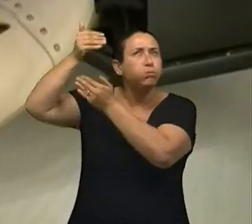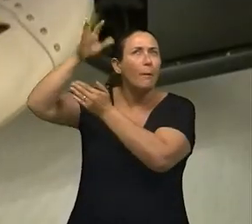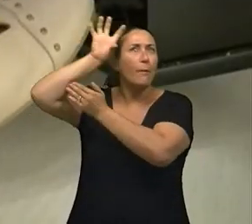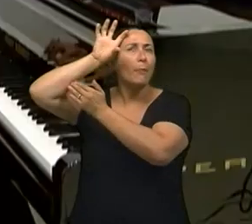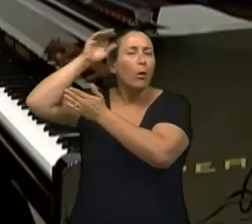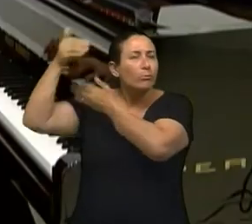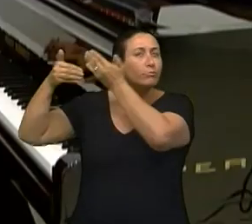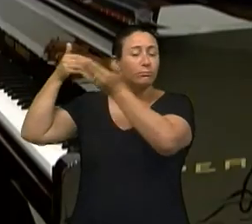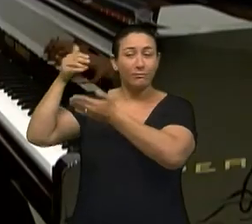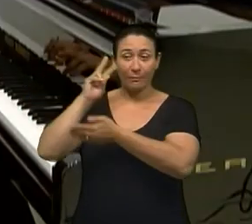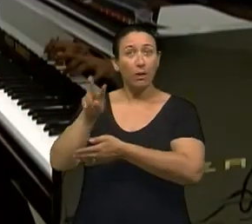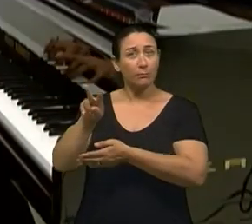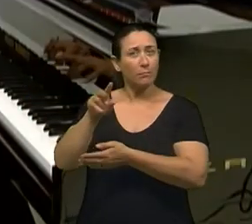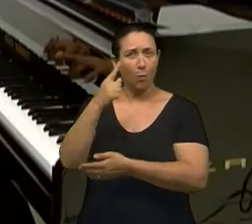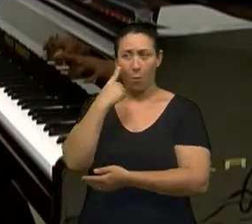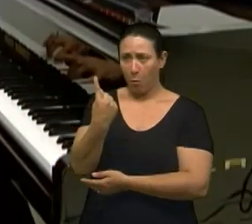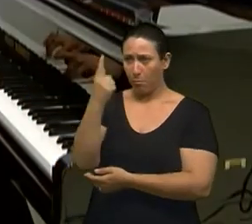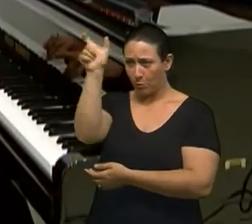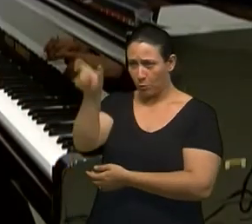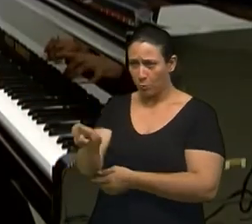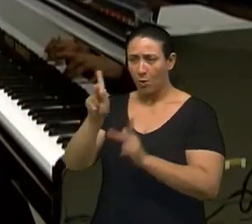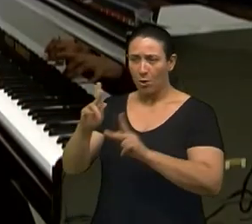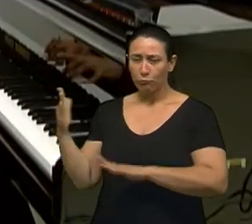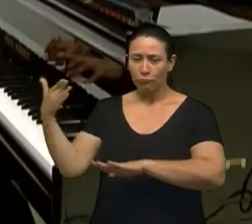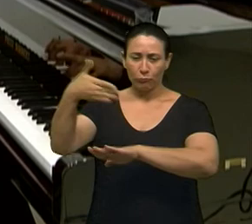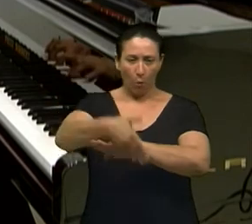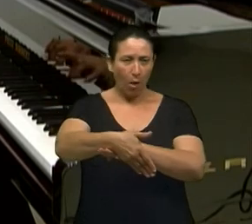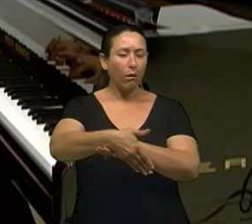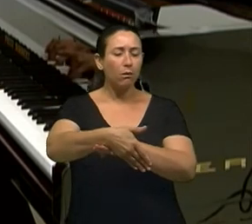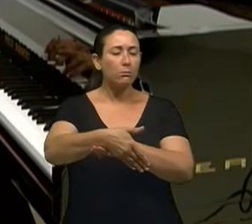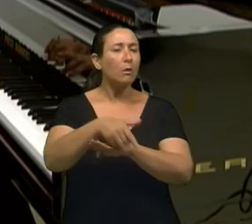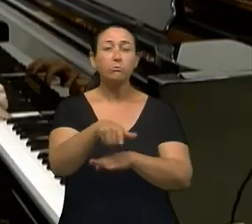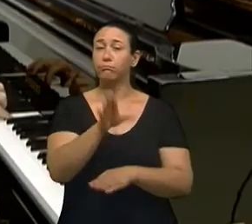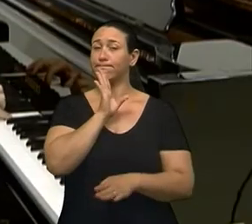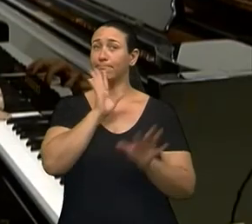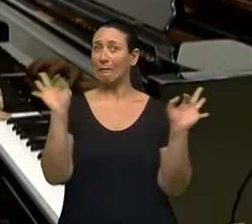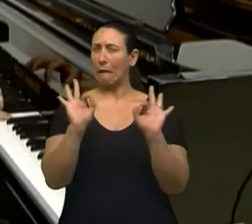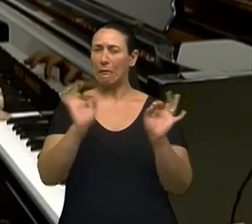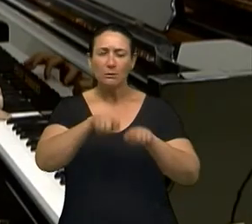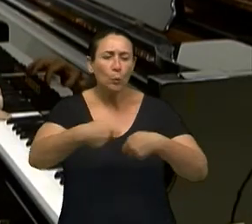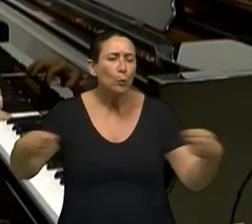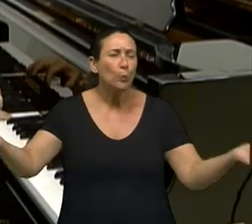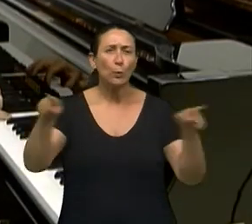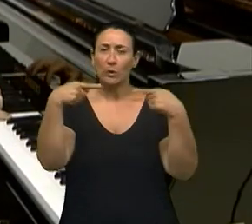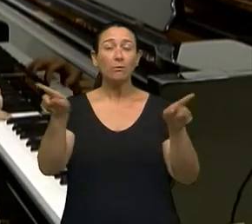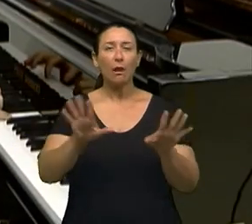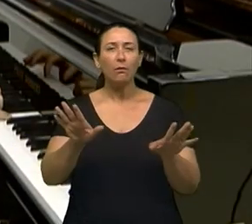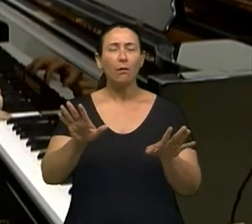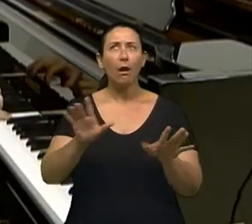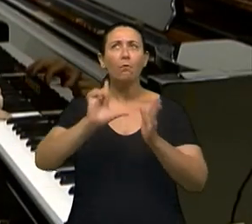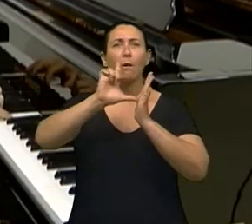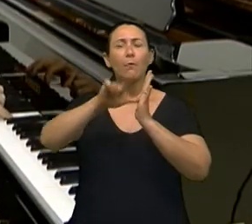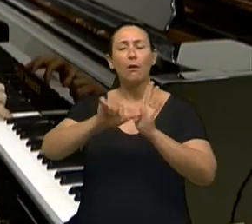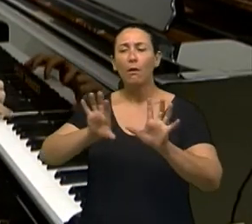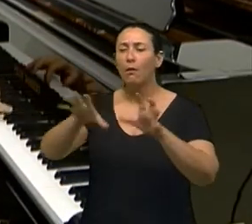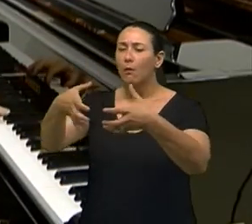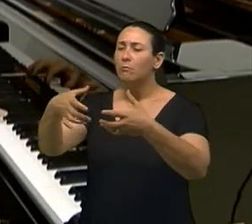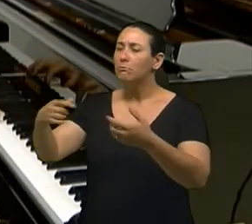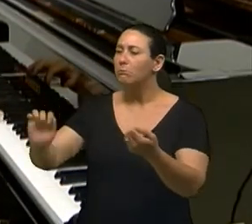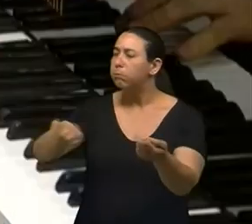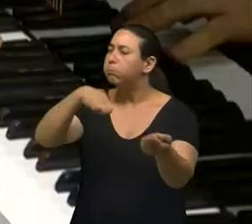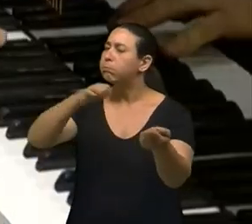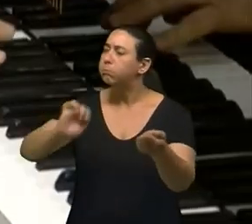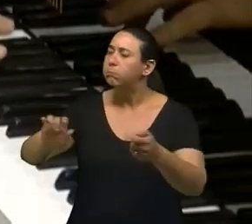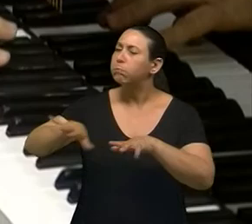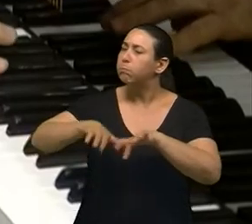aluno que entrou na escola sem conhecimentos musicais, quando vê, está tocando na orquestra, daqui a pouco está se